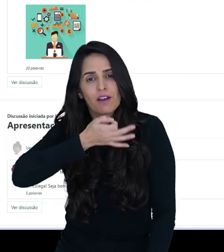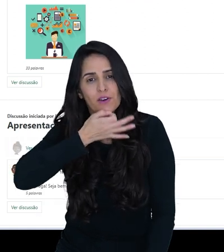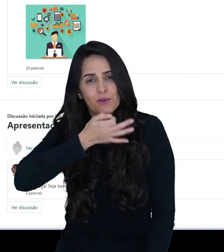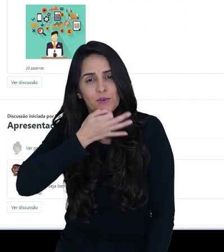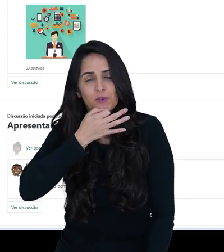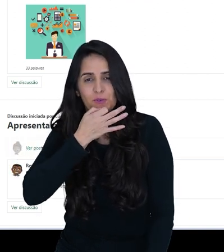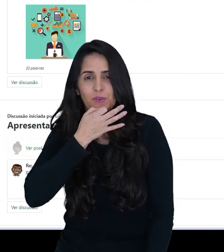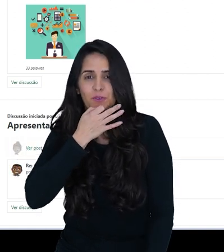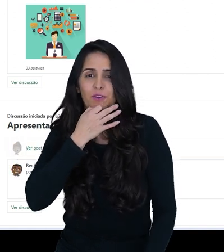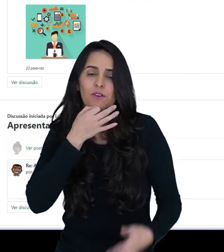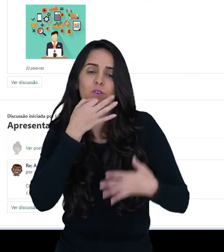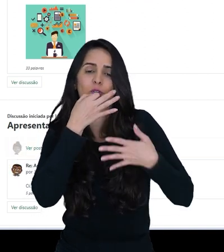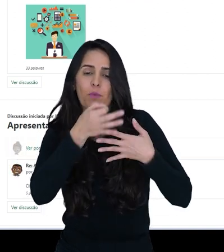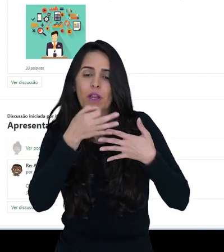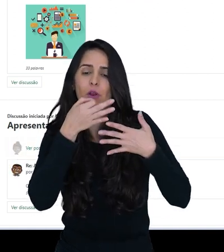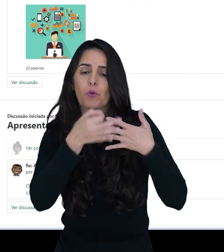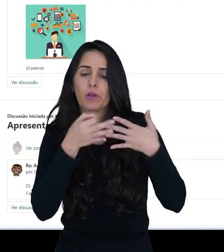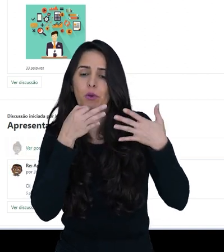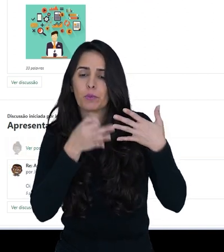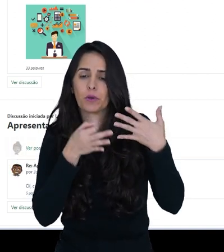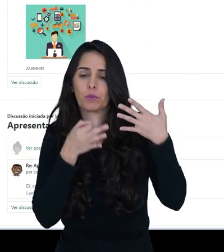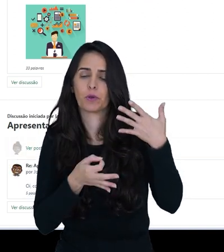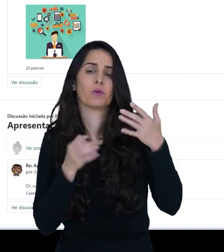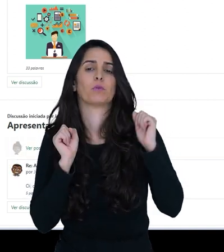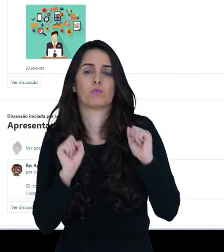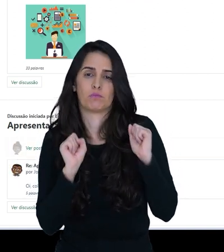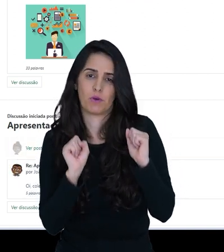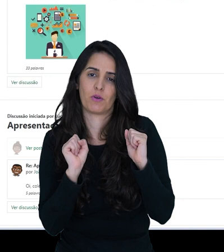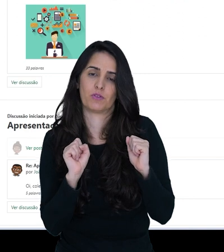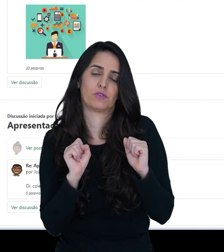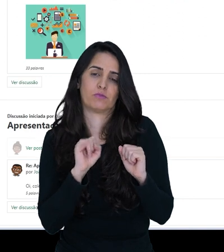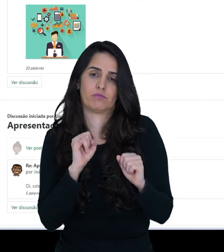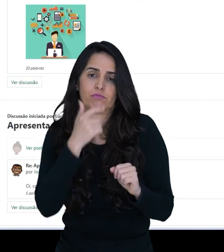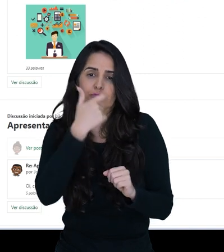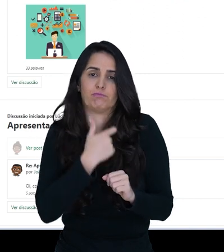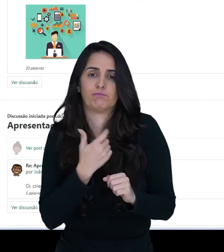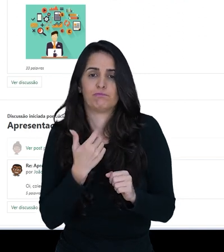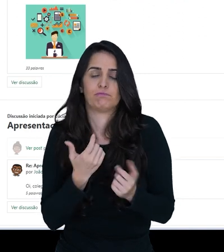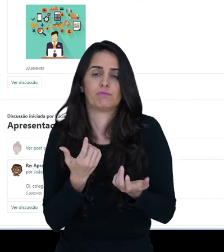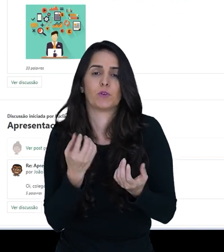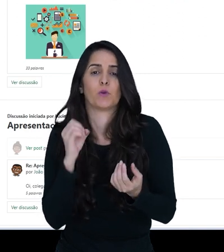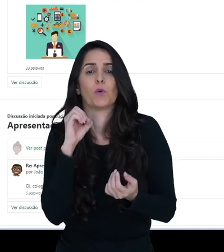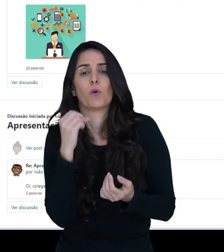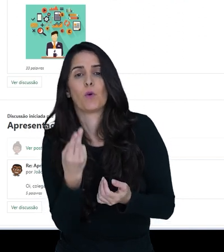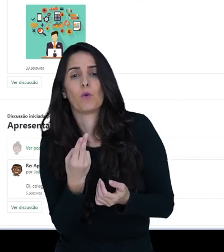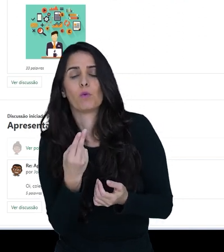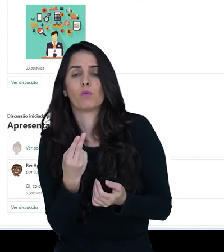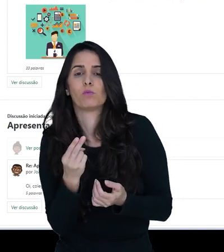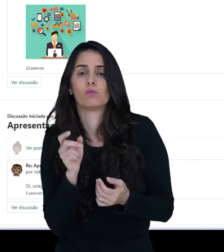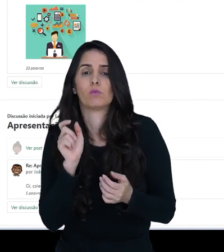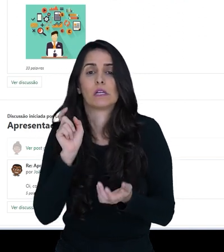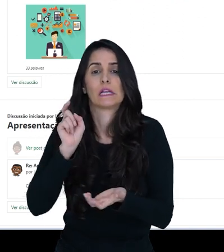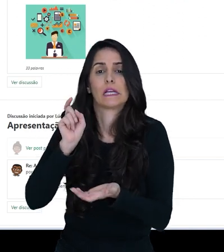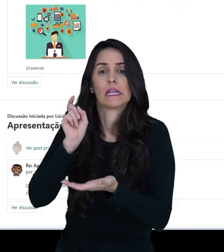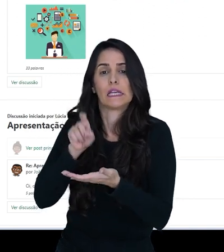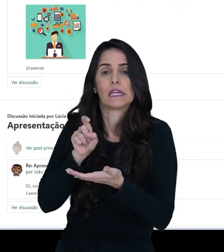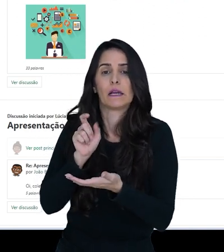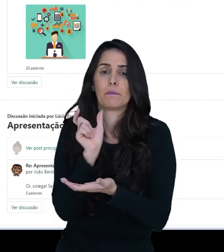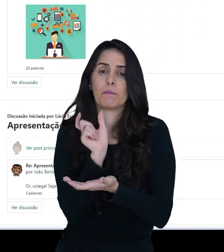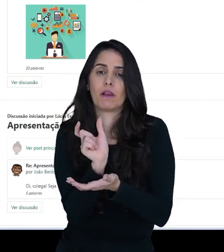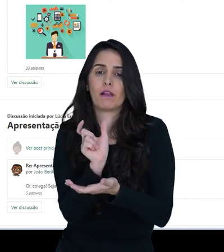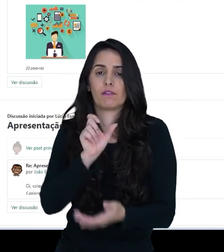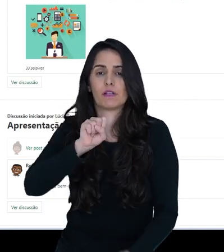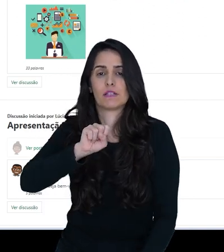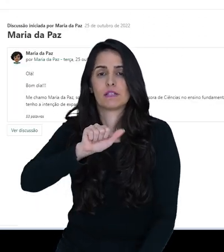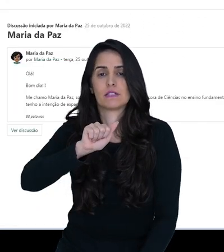aqui em cada um desses critérios se eu quiser e por fim eu venho aqui e clico em